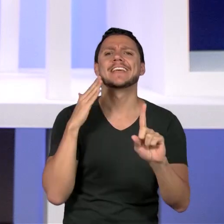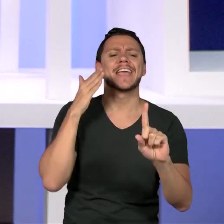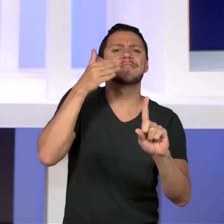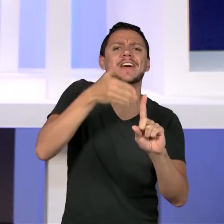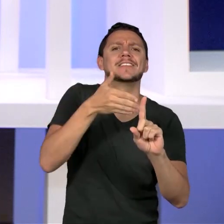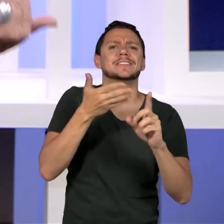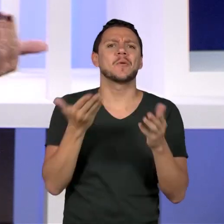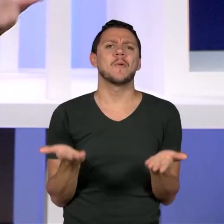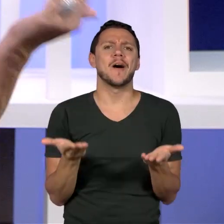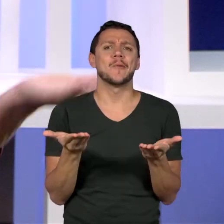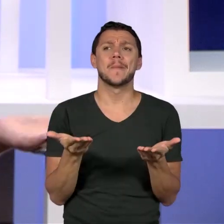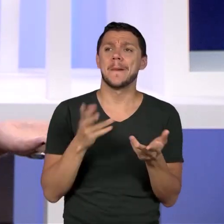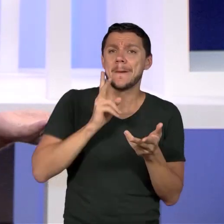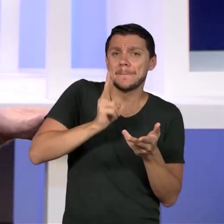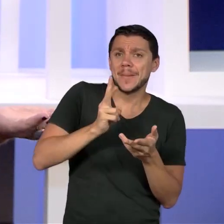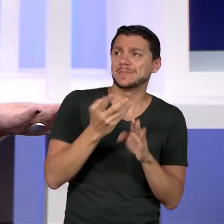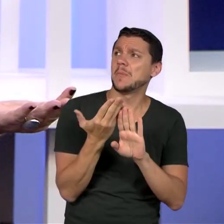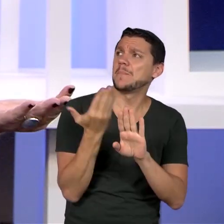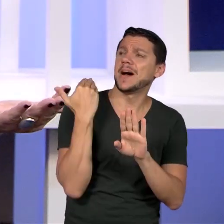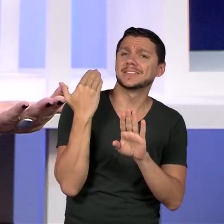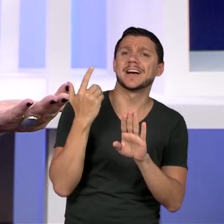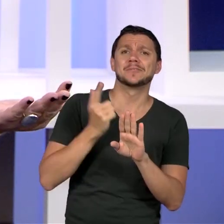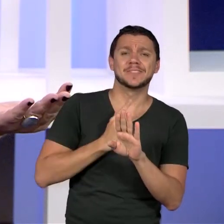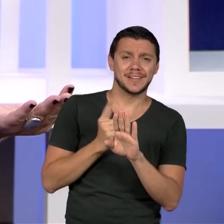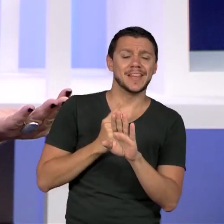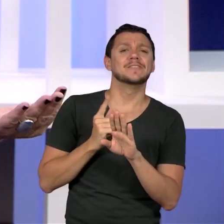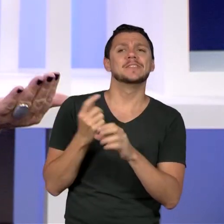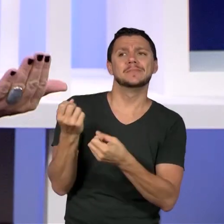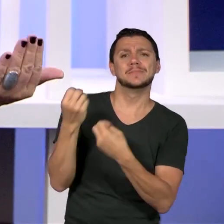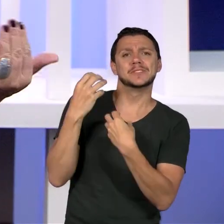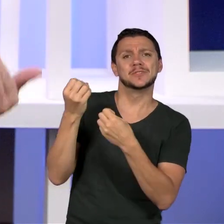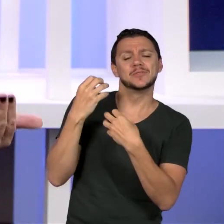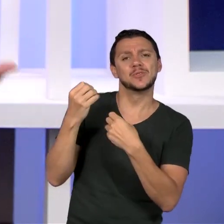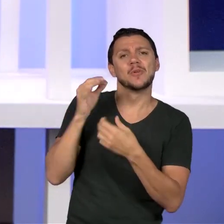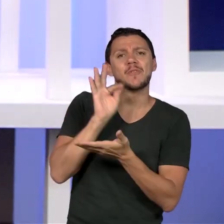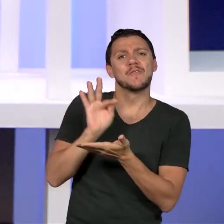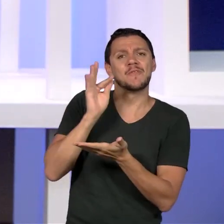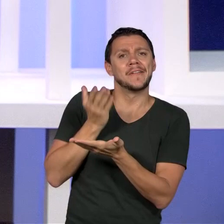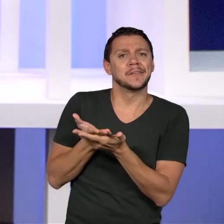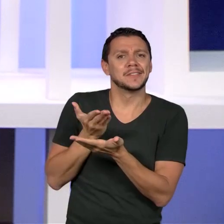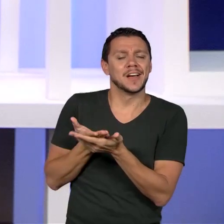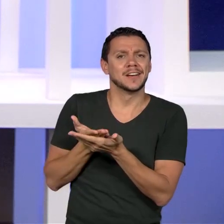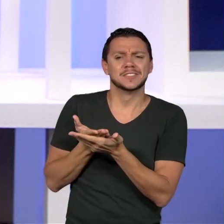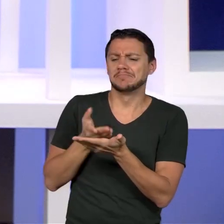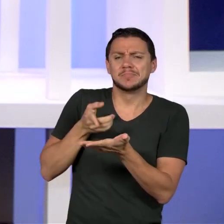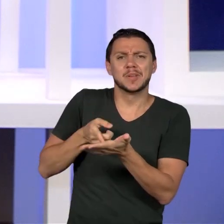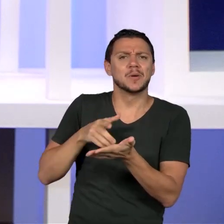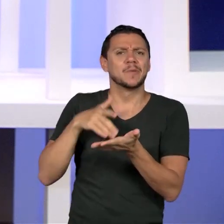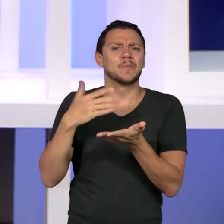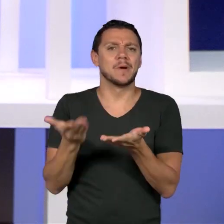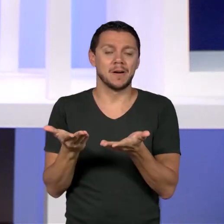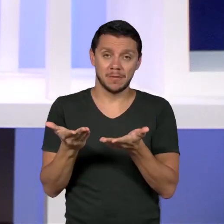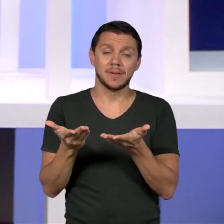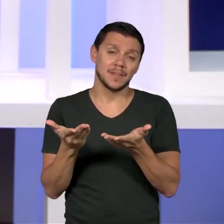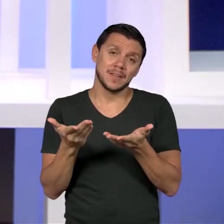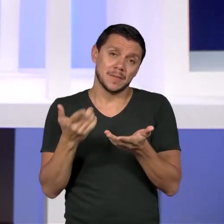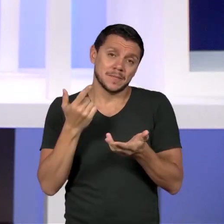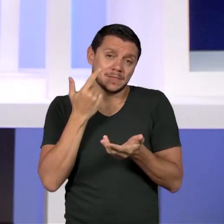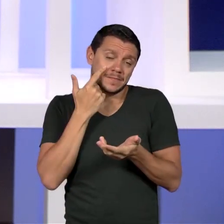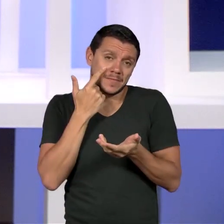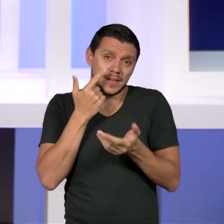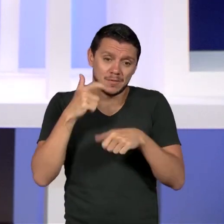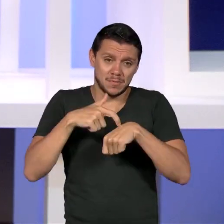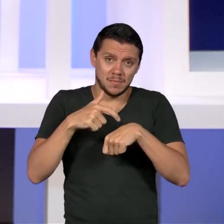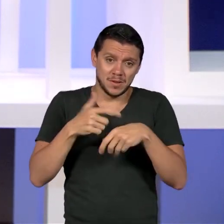o que eles tiveram na formação inicial. E a formação inicial, que é o que ocorre